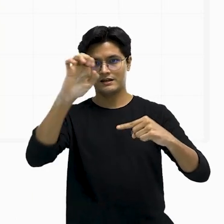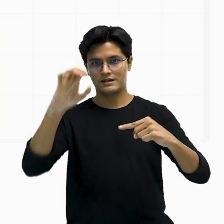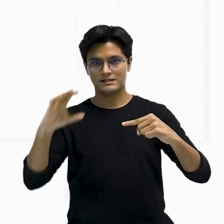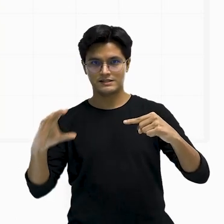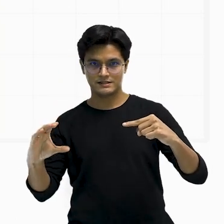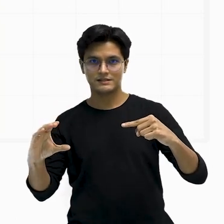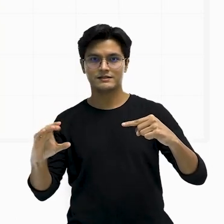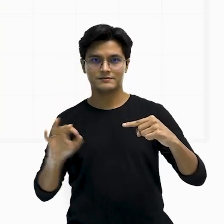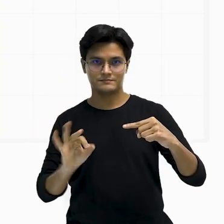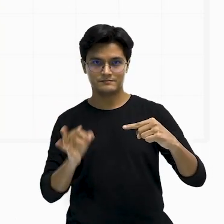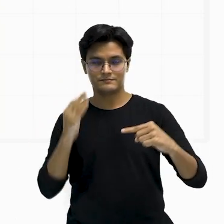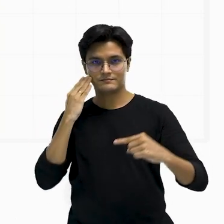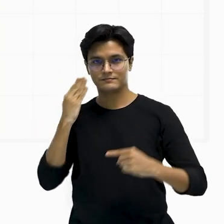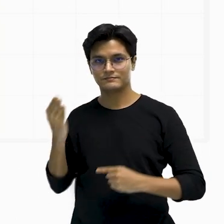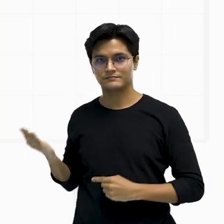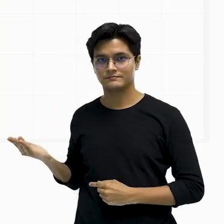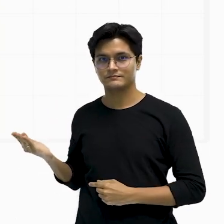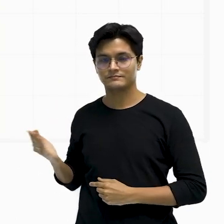Tudo bem?